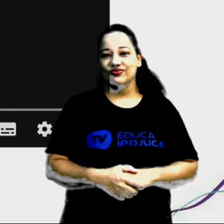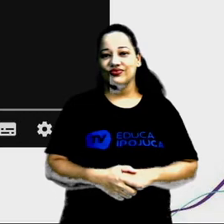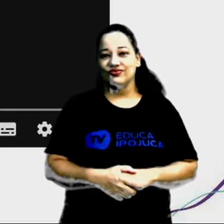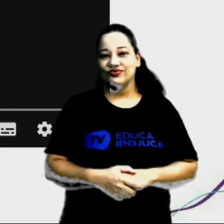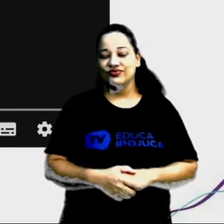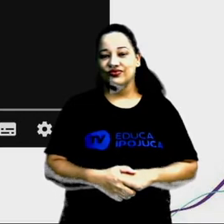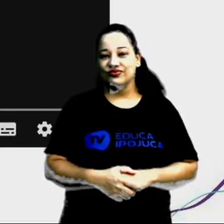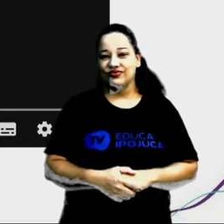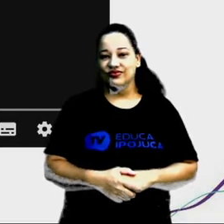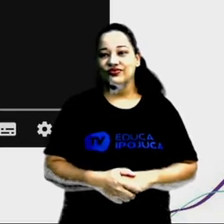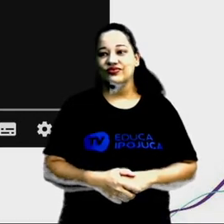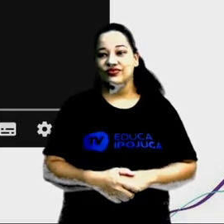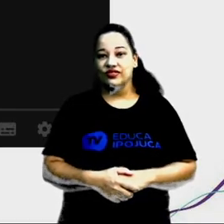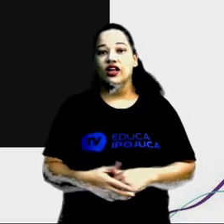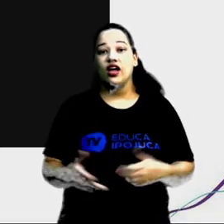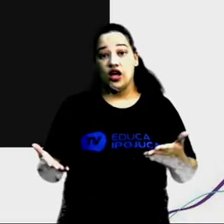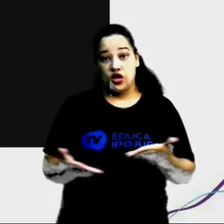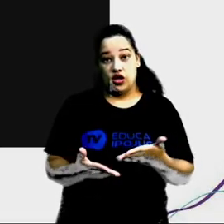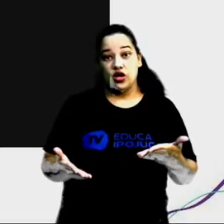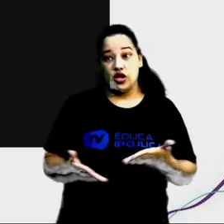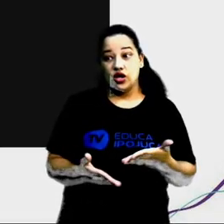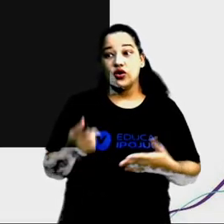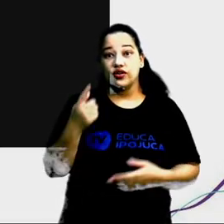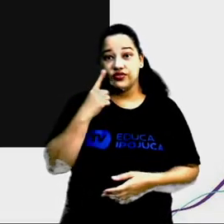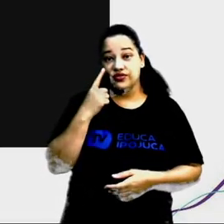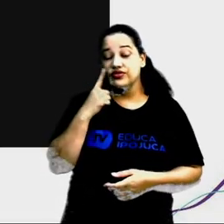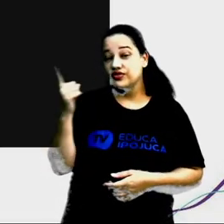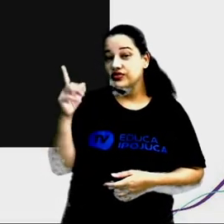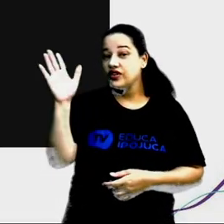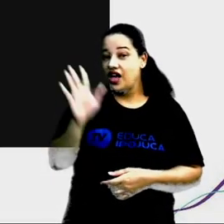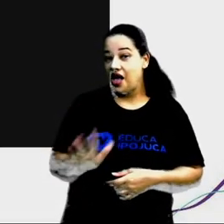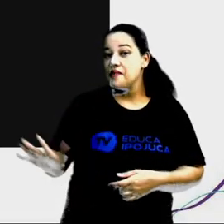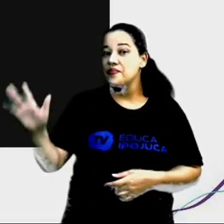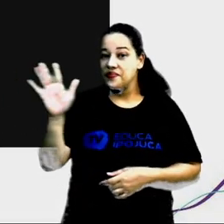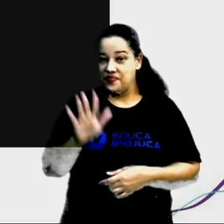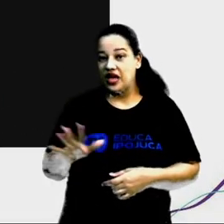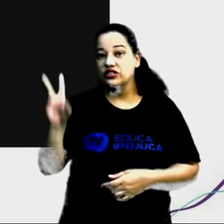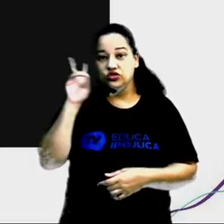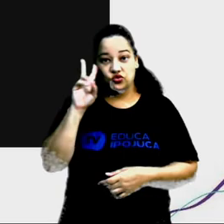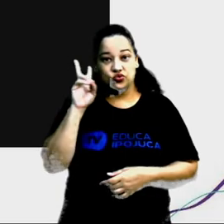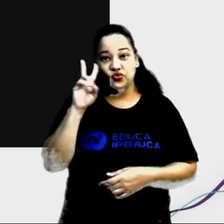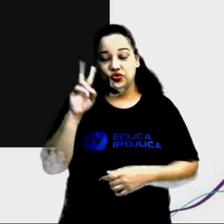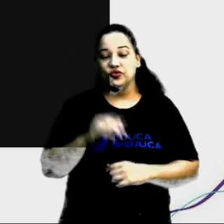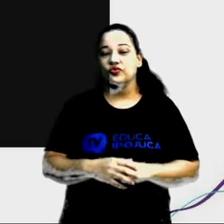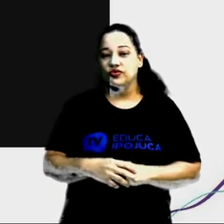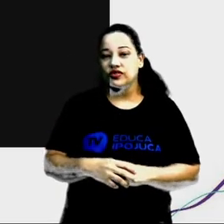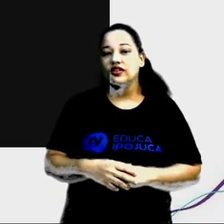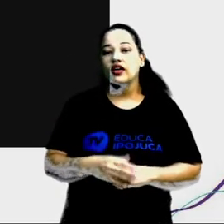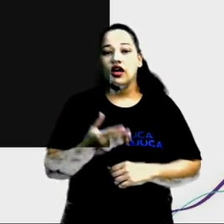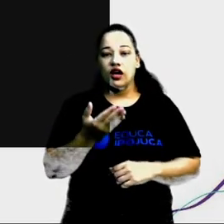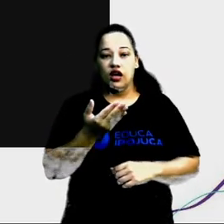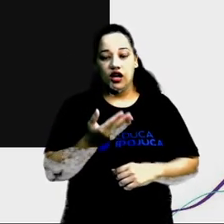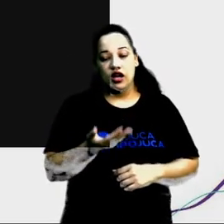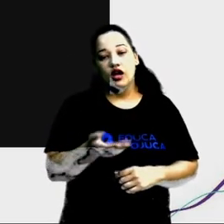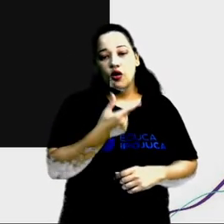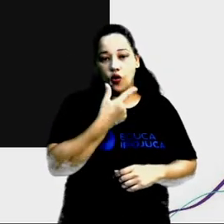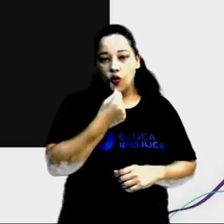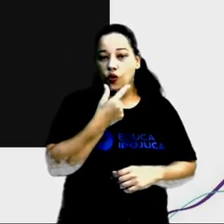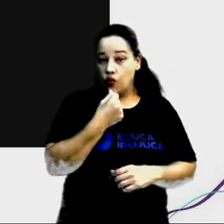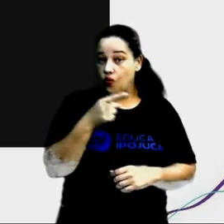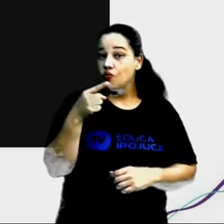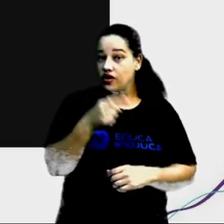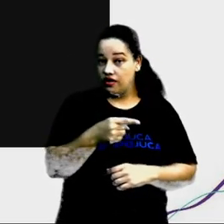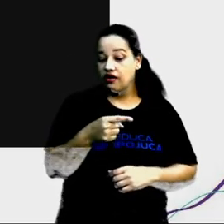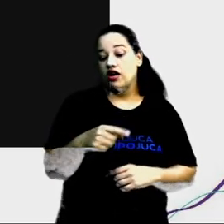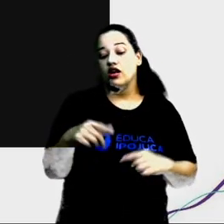Vamos explorar um pouco a imagem que aparece na nossa história. A cozinha do homem misterioso.